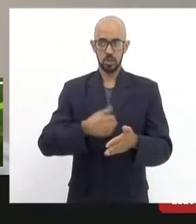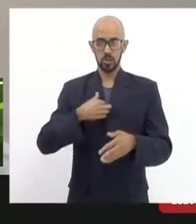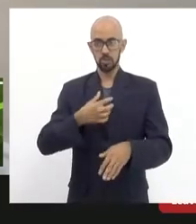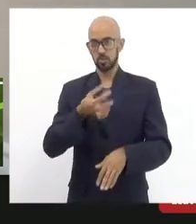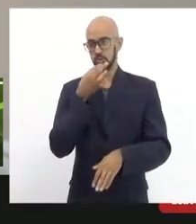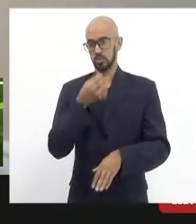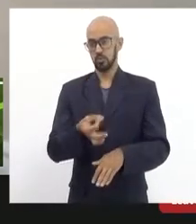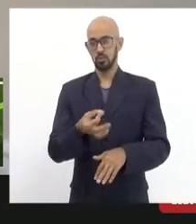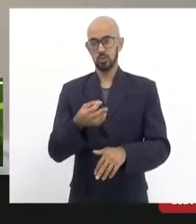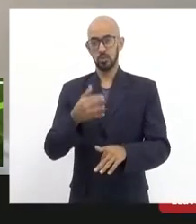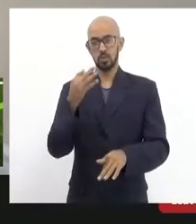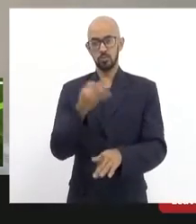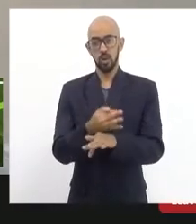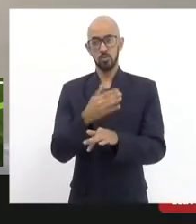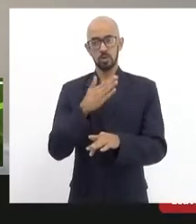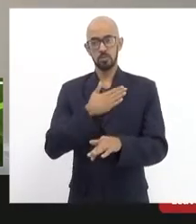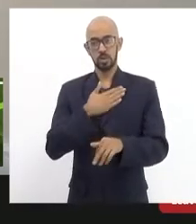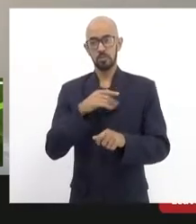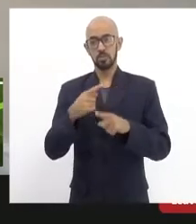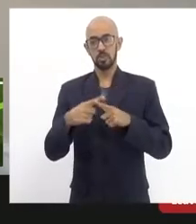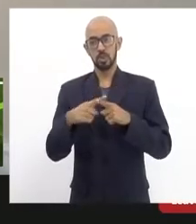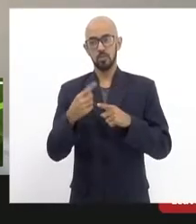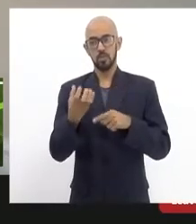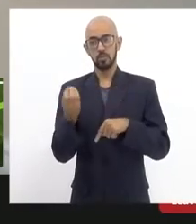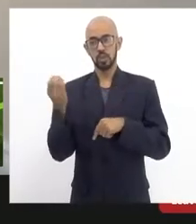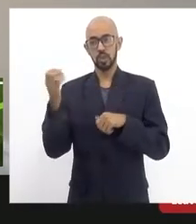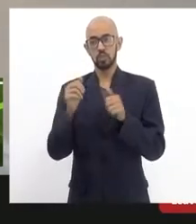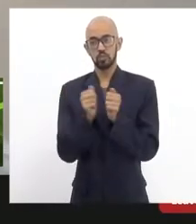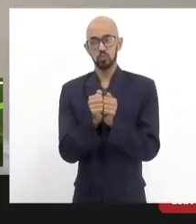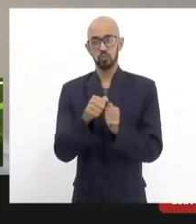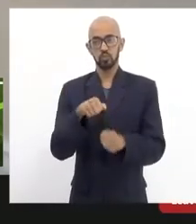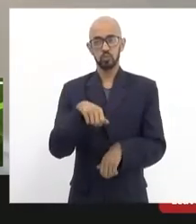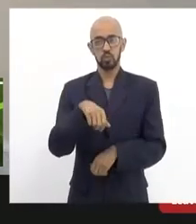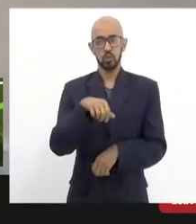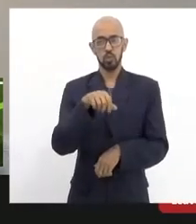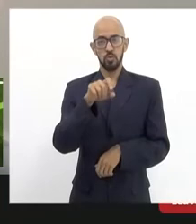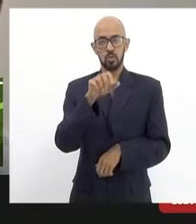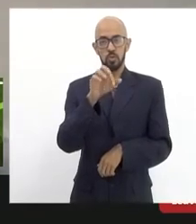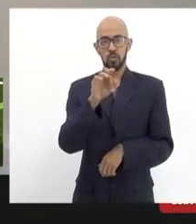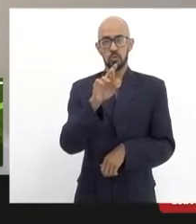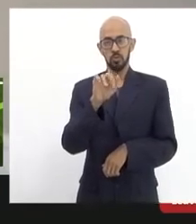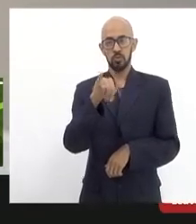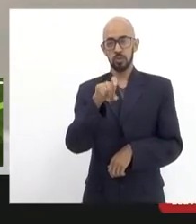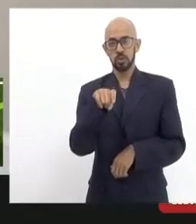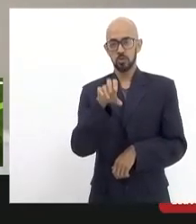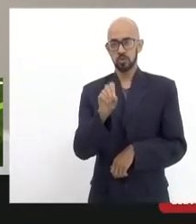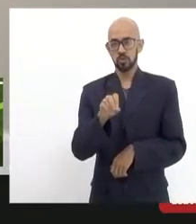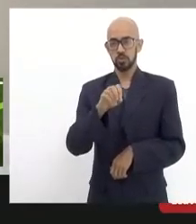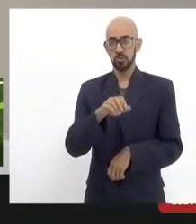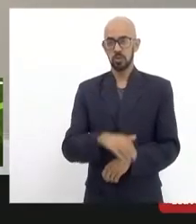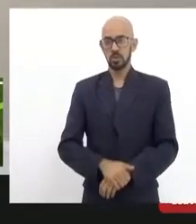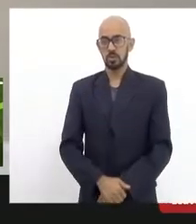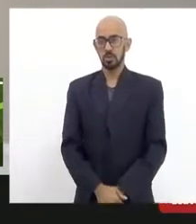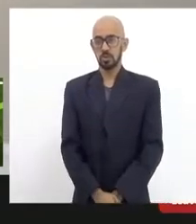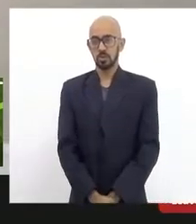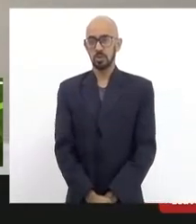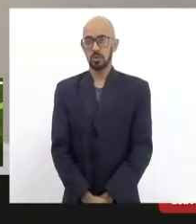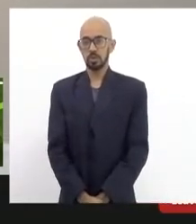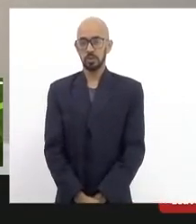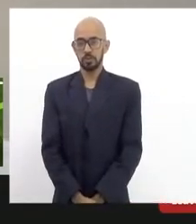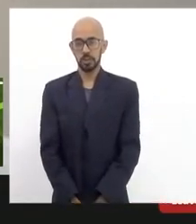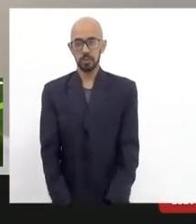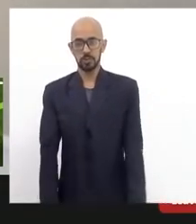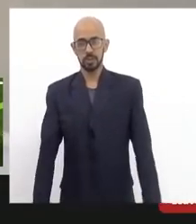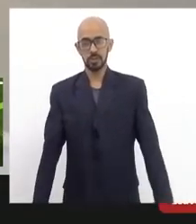eu vou estar viajando com o Marcelo Freixo que vai estar dia 27 em Campos Rio das Ostras e Macaé a jornada dele pela região norte